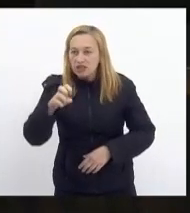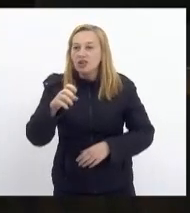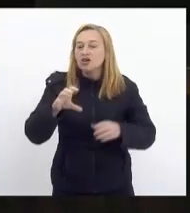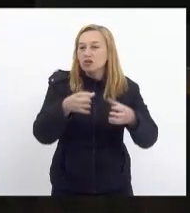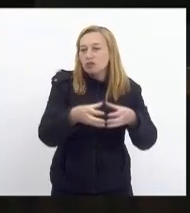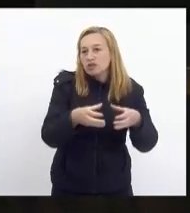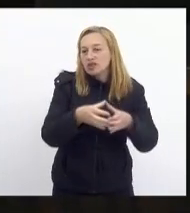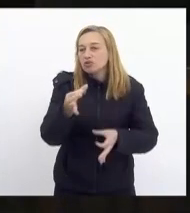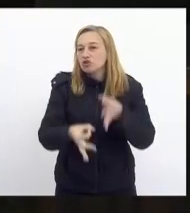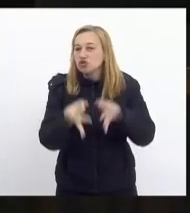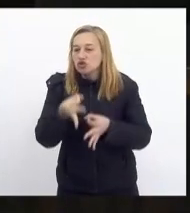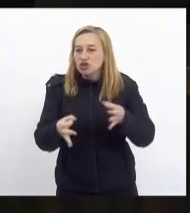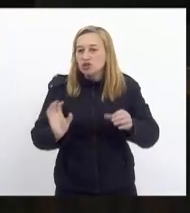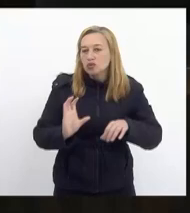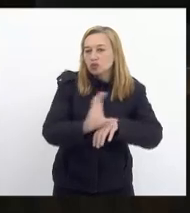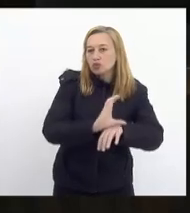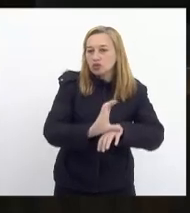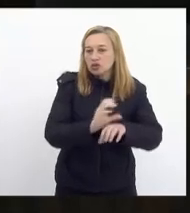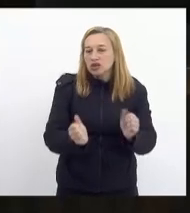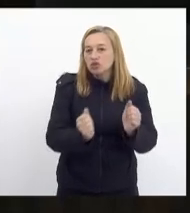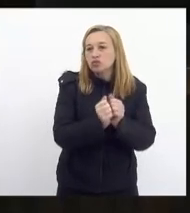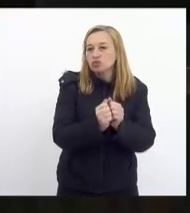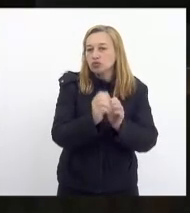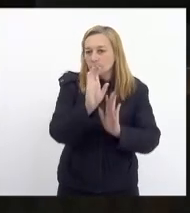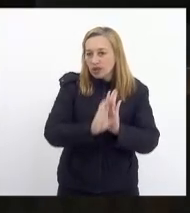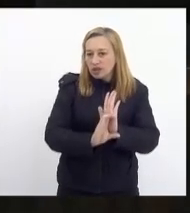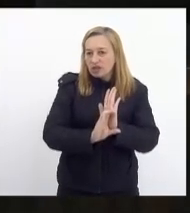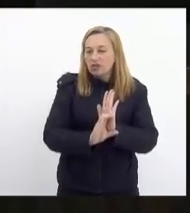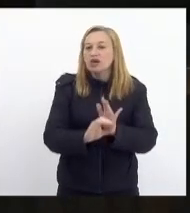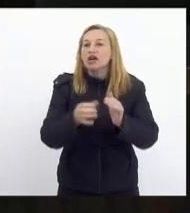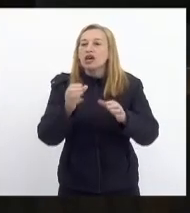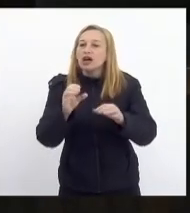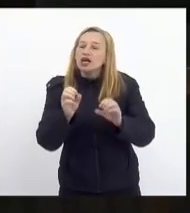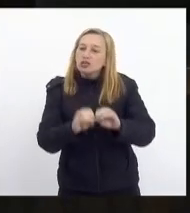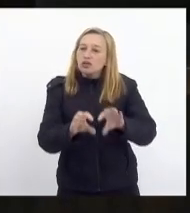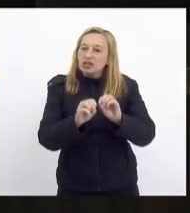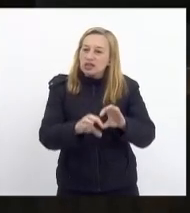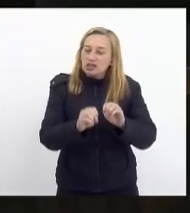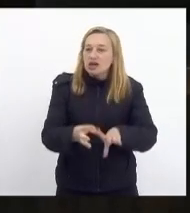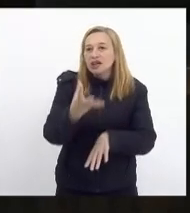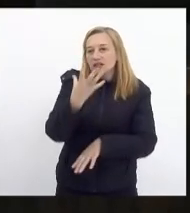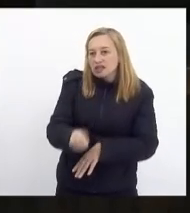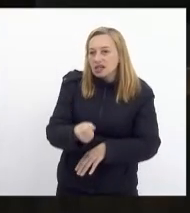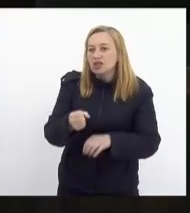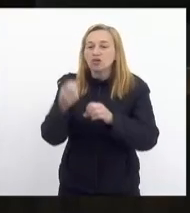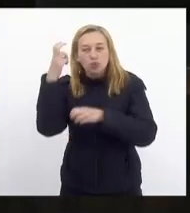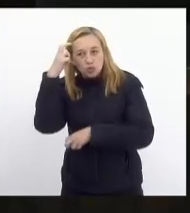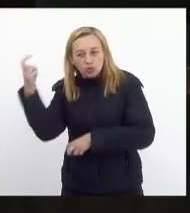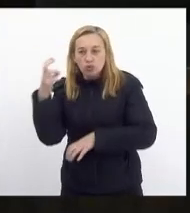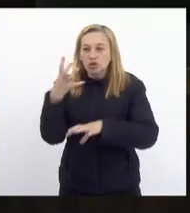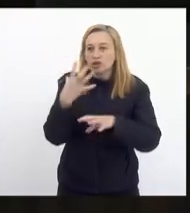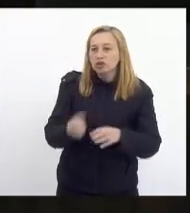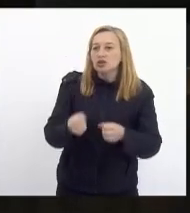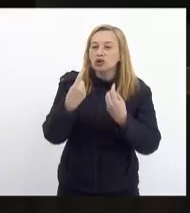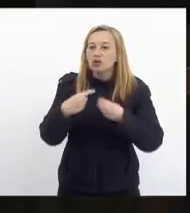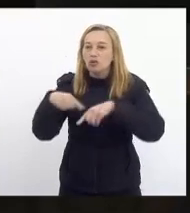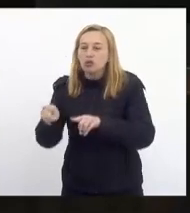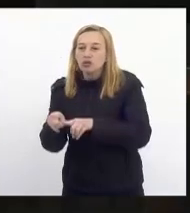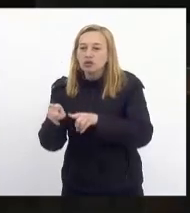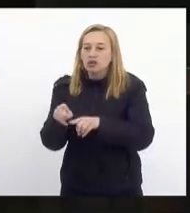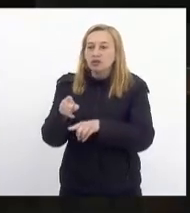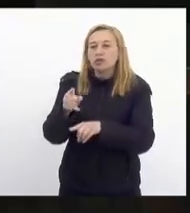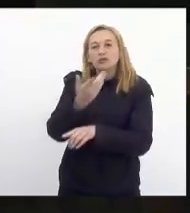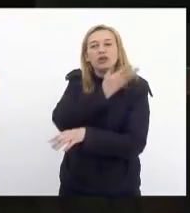Justiça para a Constitucionalidade, com emendas de educação favorável, de cultura favorável, de combate às discriminações e